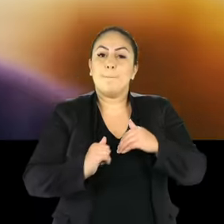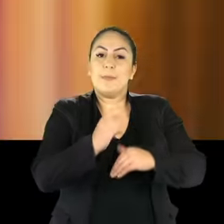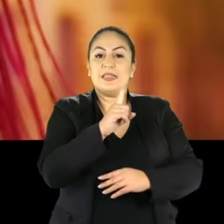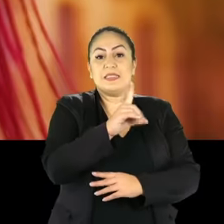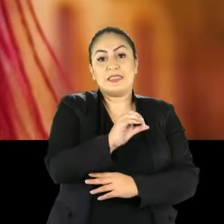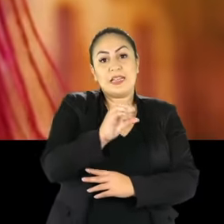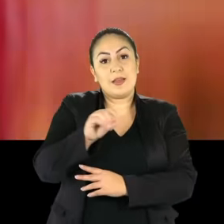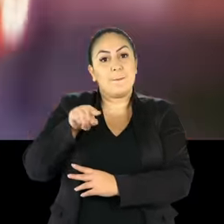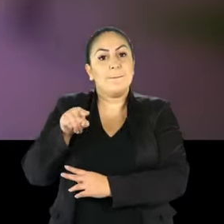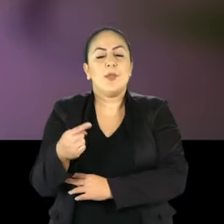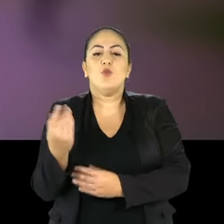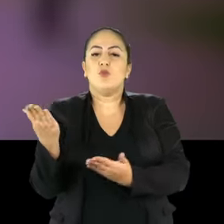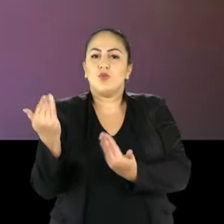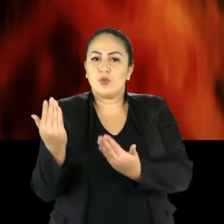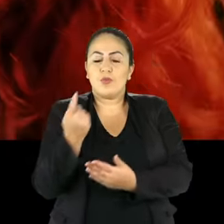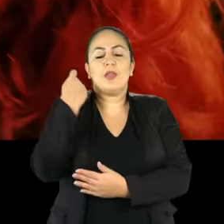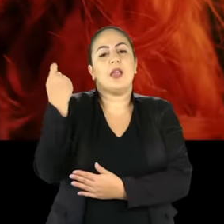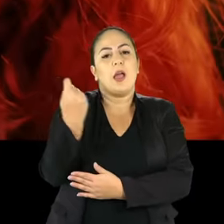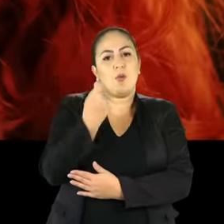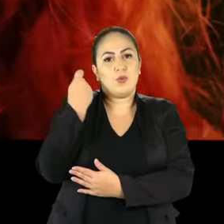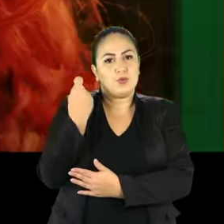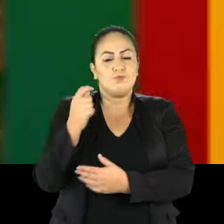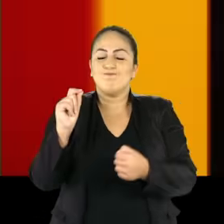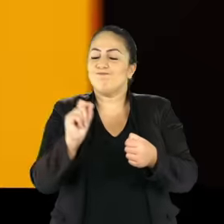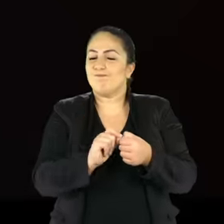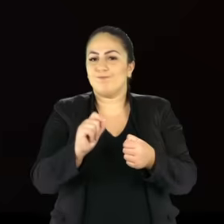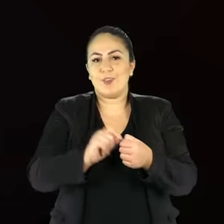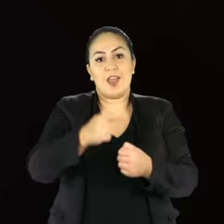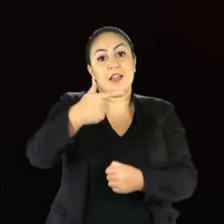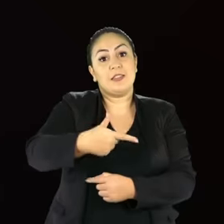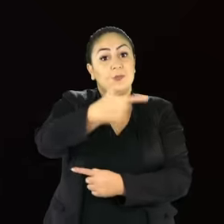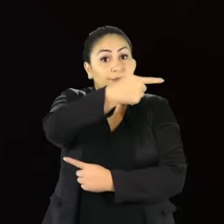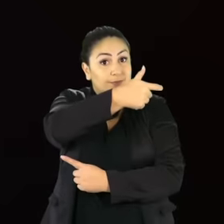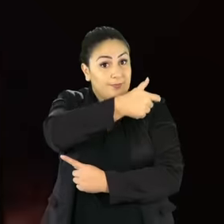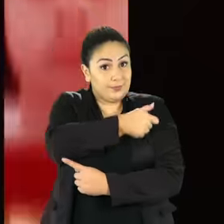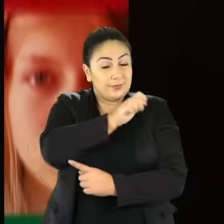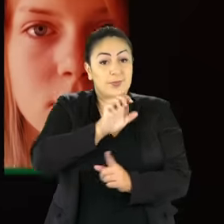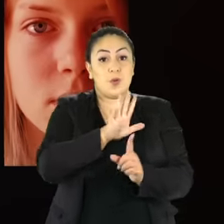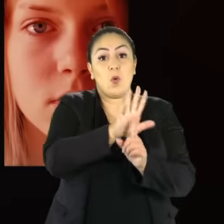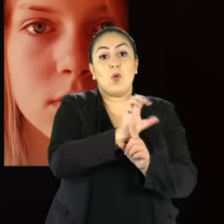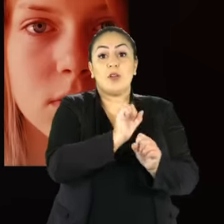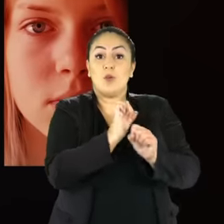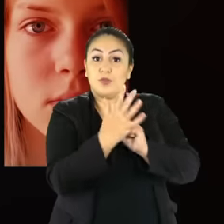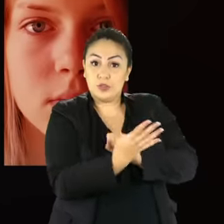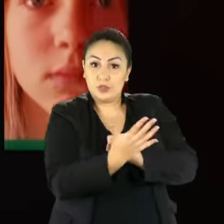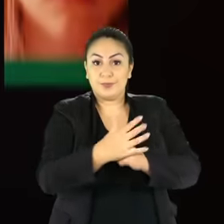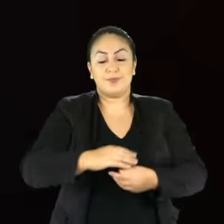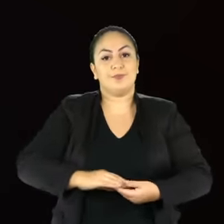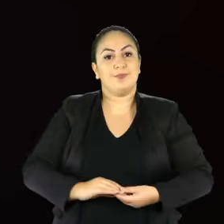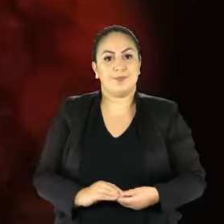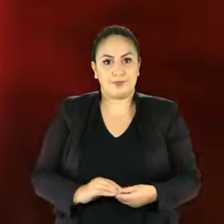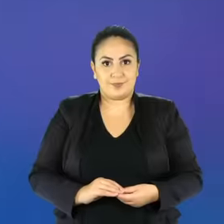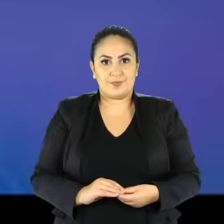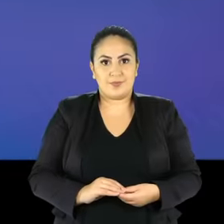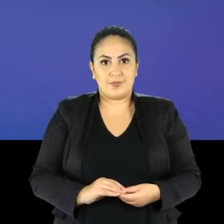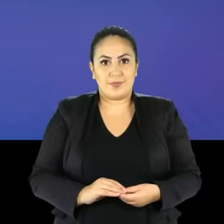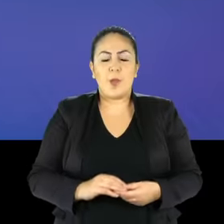Mais de cem mil jovens gaúchos ainda não tomaram a segunda dose da vacina contra a covid.